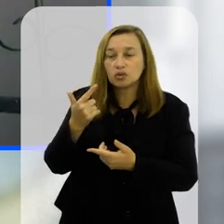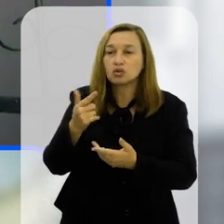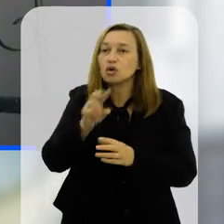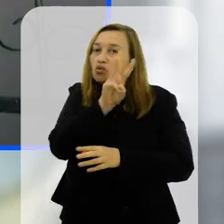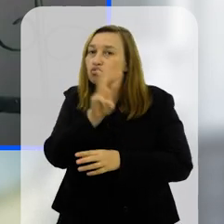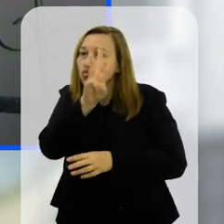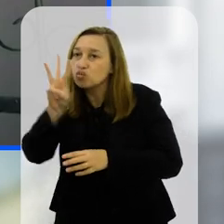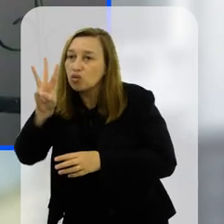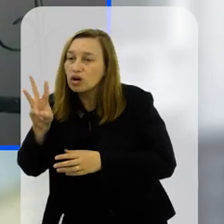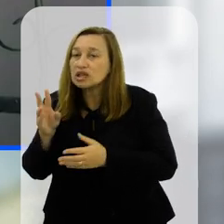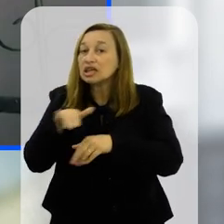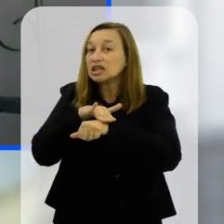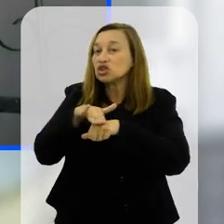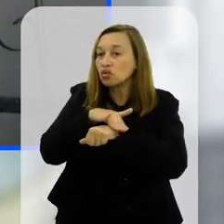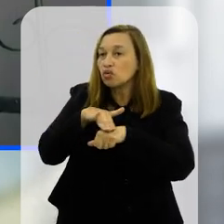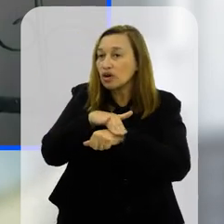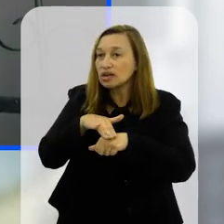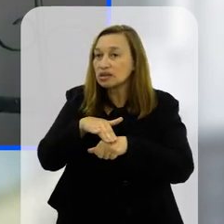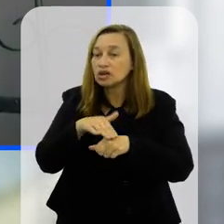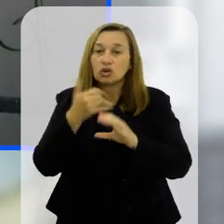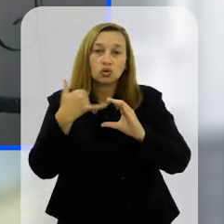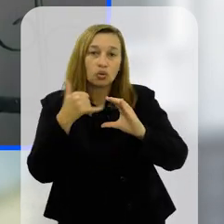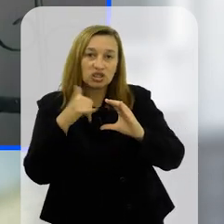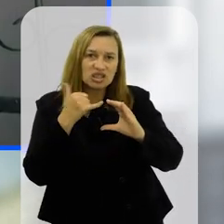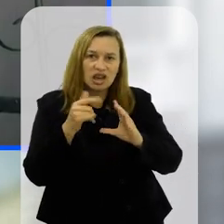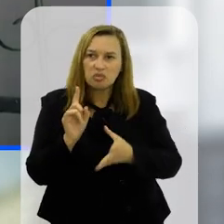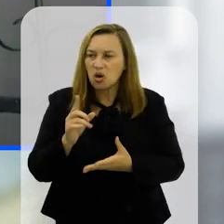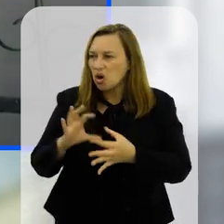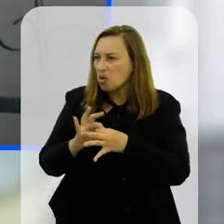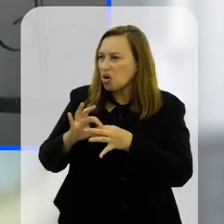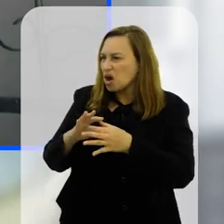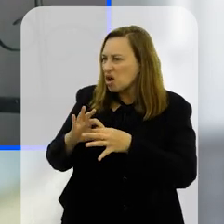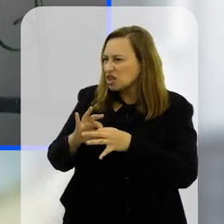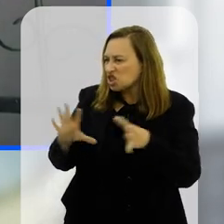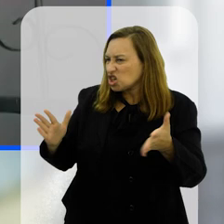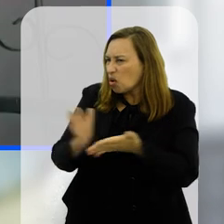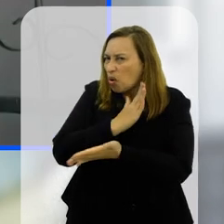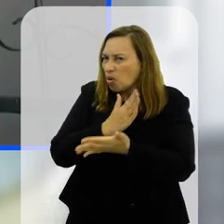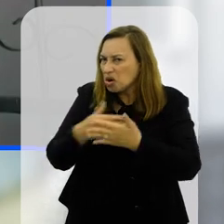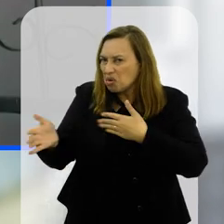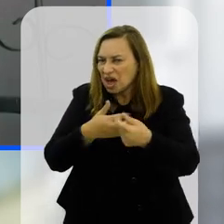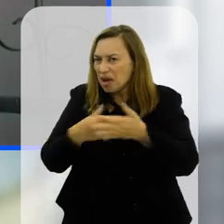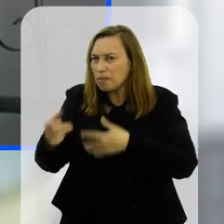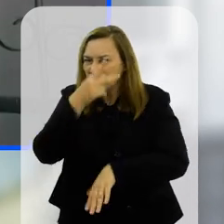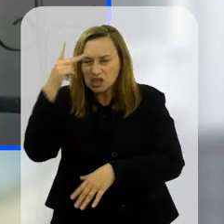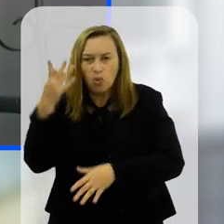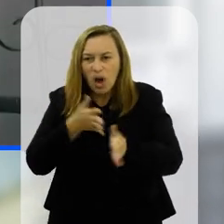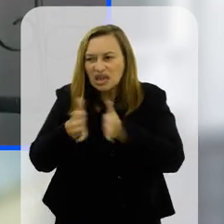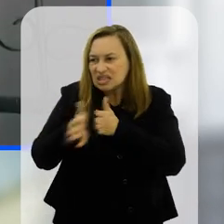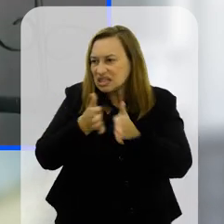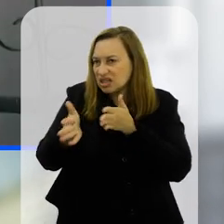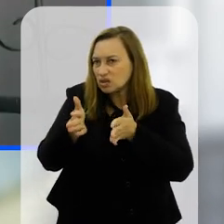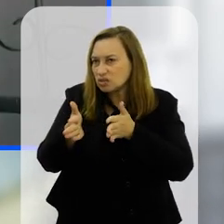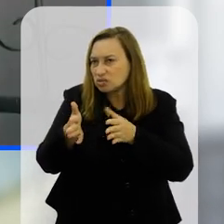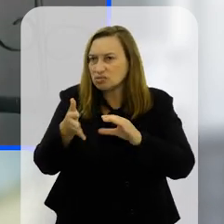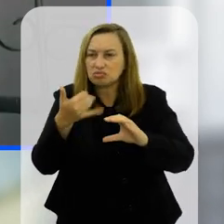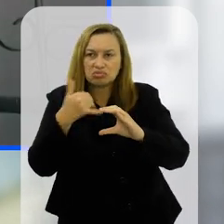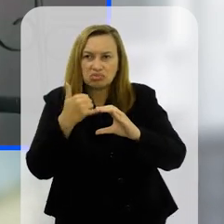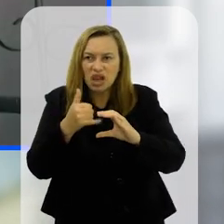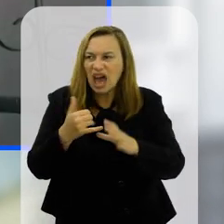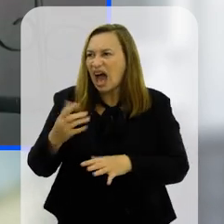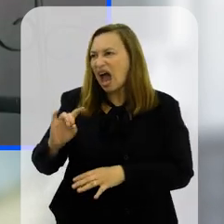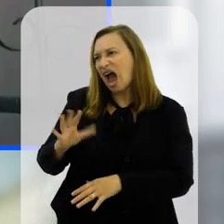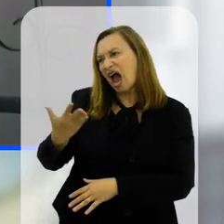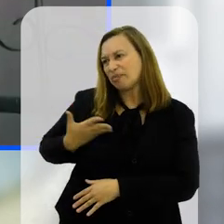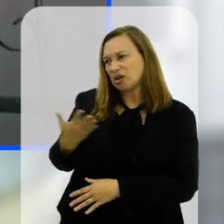páginas que são acessadas nas conversas do WhatsApp eu não deixo qualquer pessoa ter acesso ao WhatsApp por mais que sejam familiares, amigos